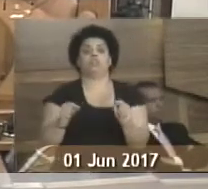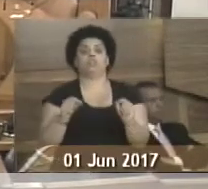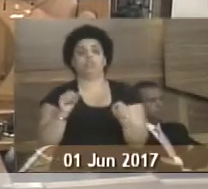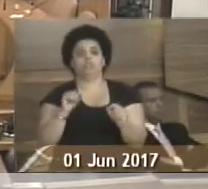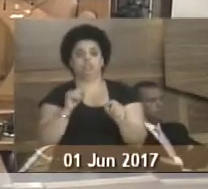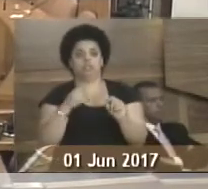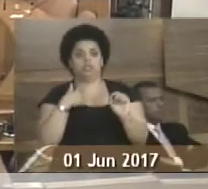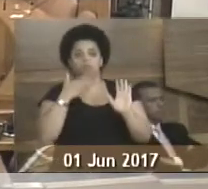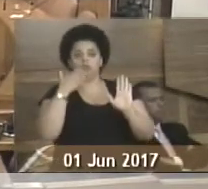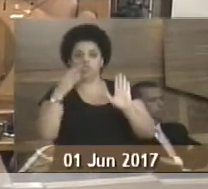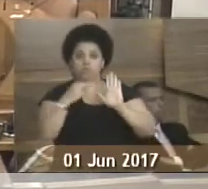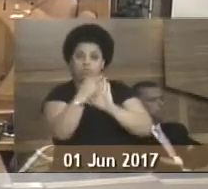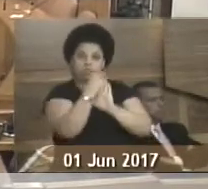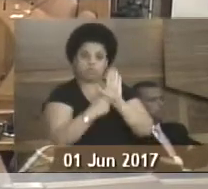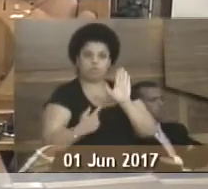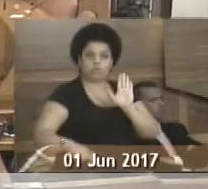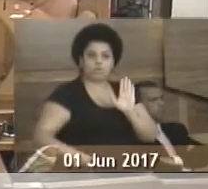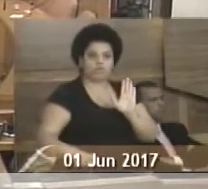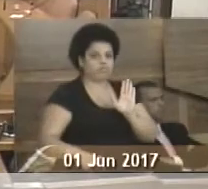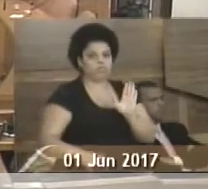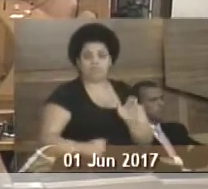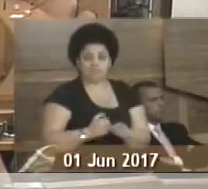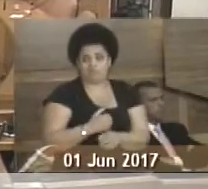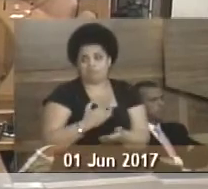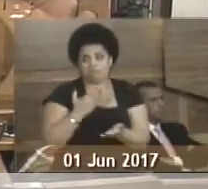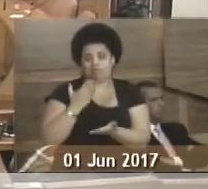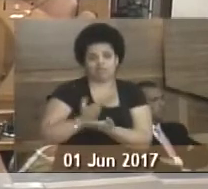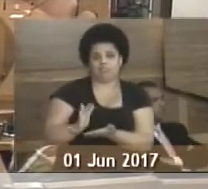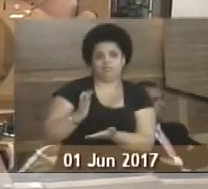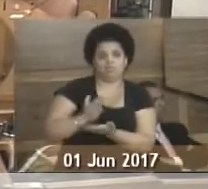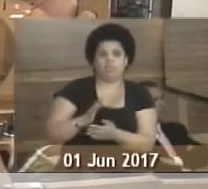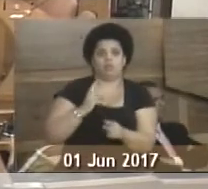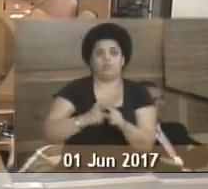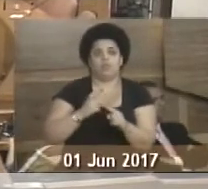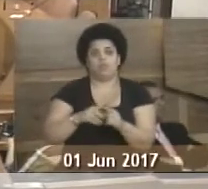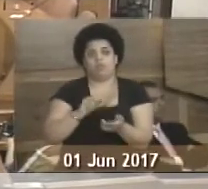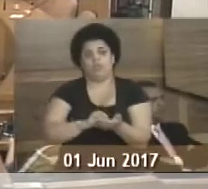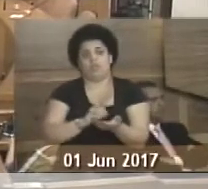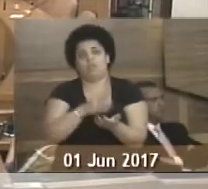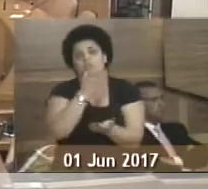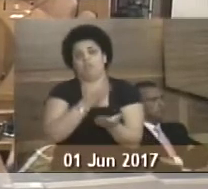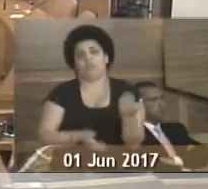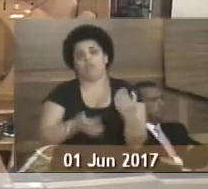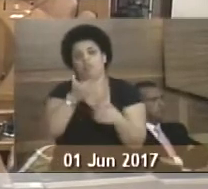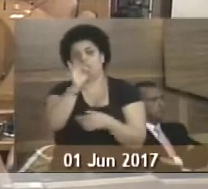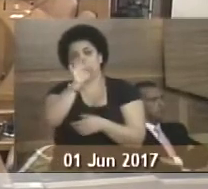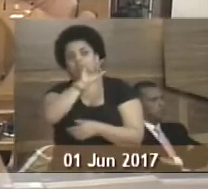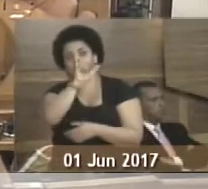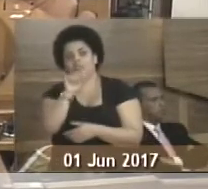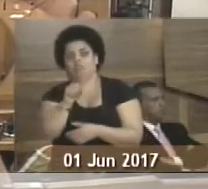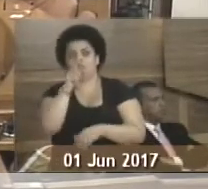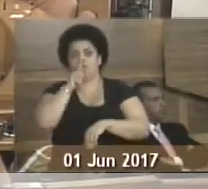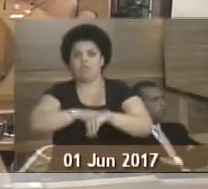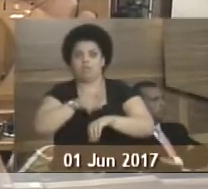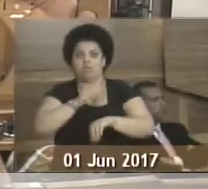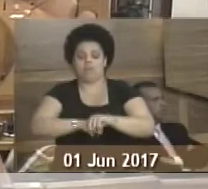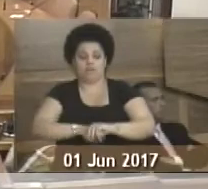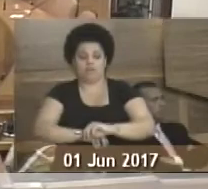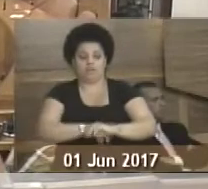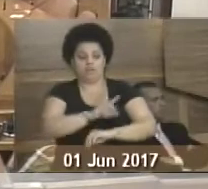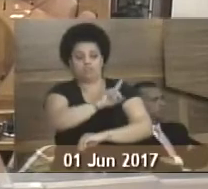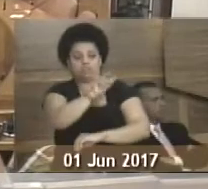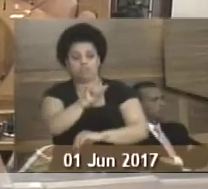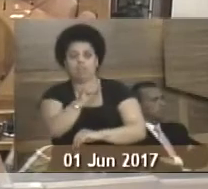aquilo que foi pedido de vista já não serve de nada por conta de terem perdido esses 10 dias. O prazo para ter feito alguma coisa ou